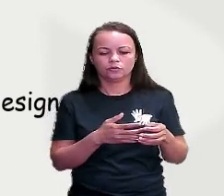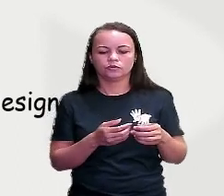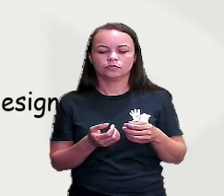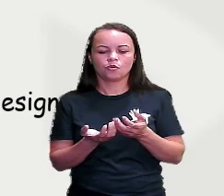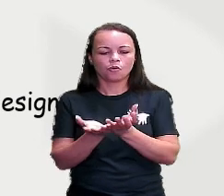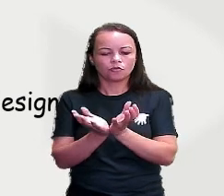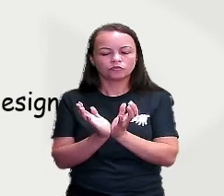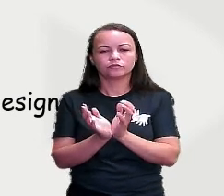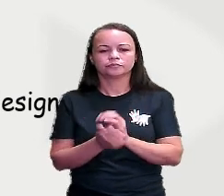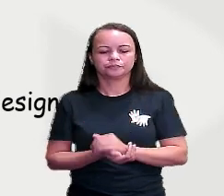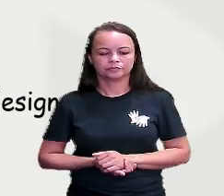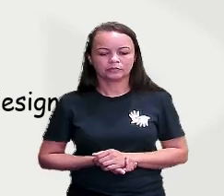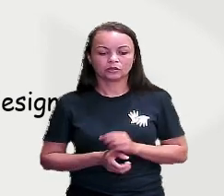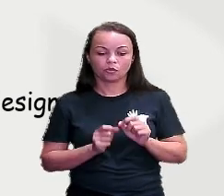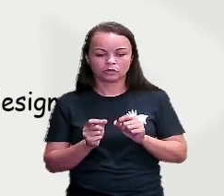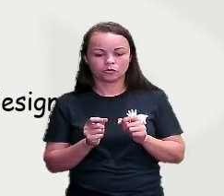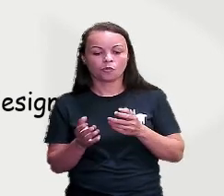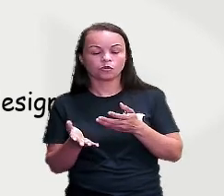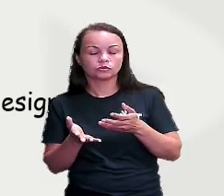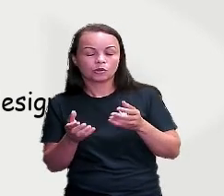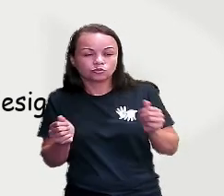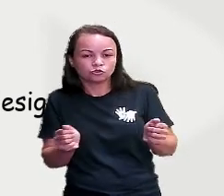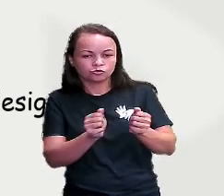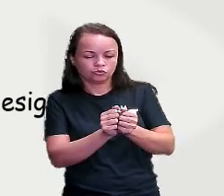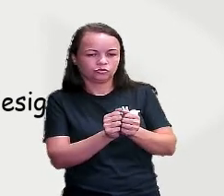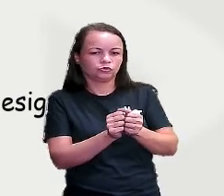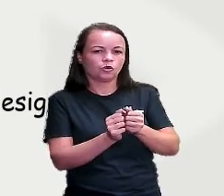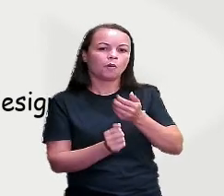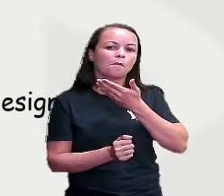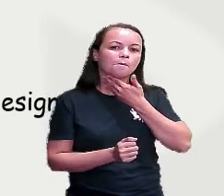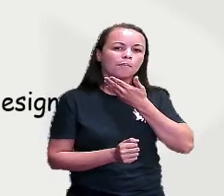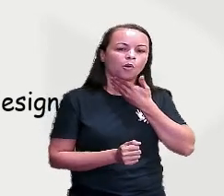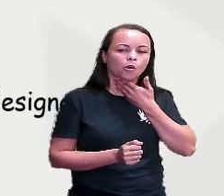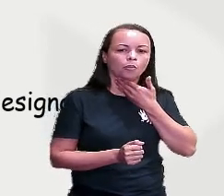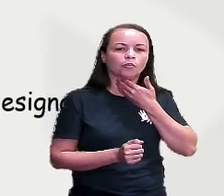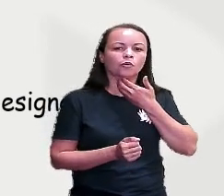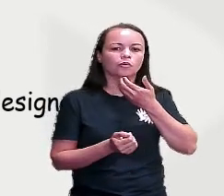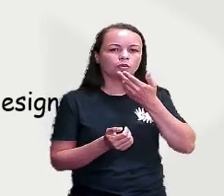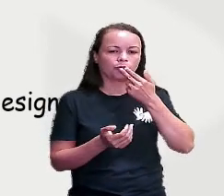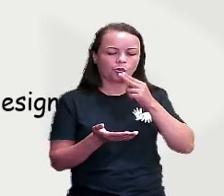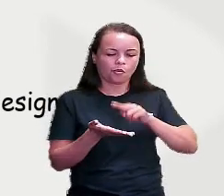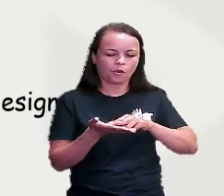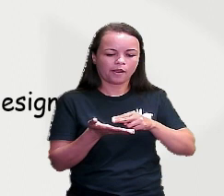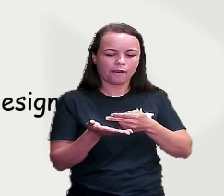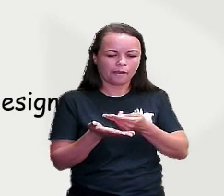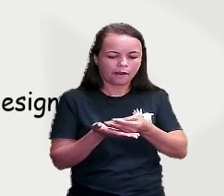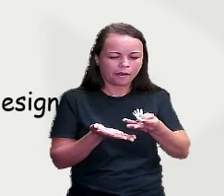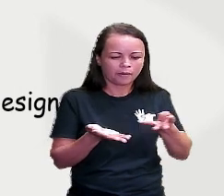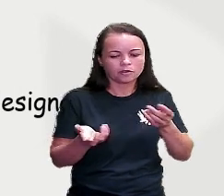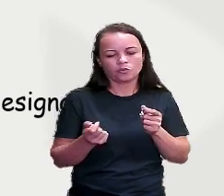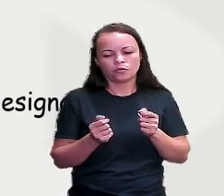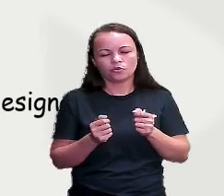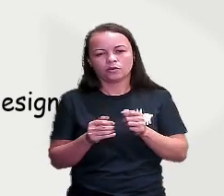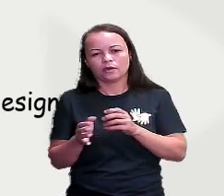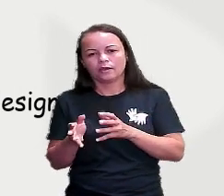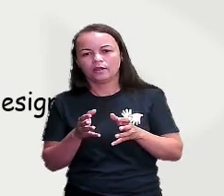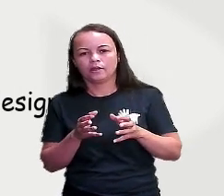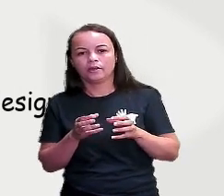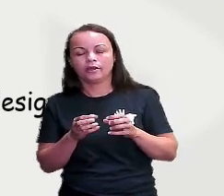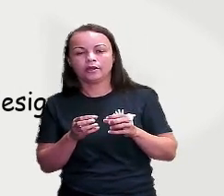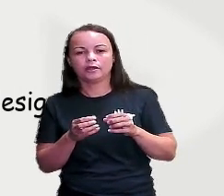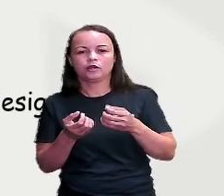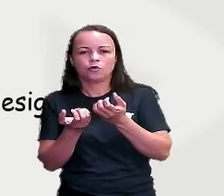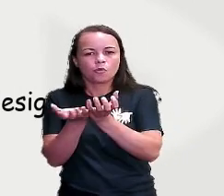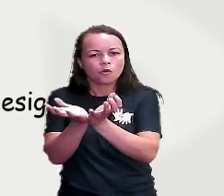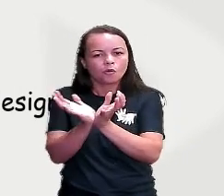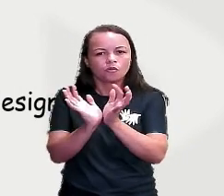pombo, correio, couve, flor e passatempo. Temos também o substantivo primitivo, que